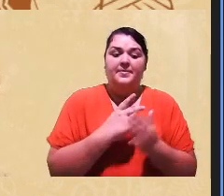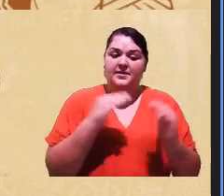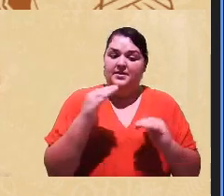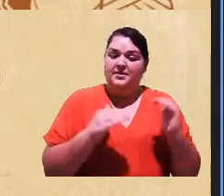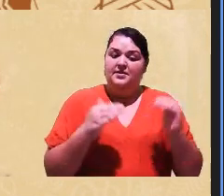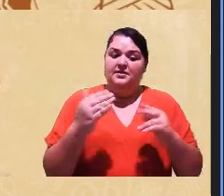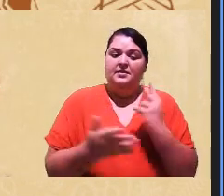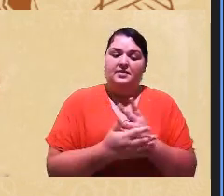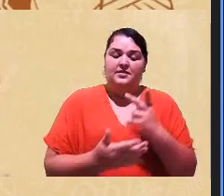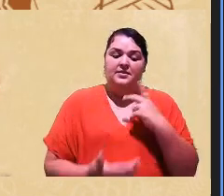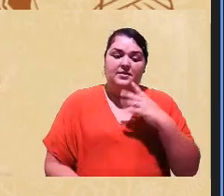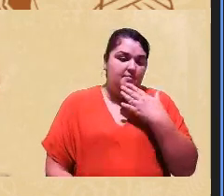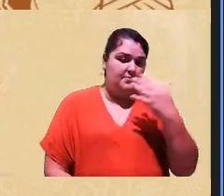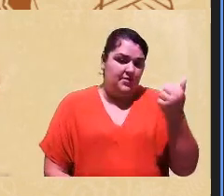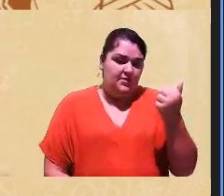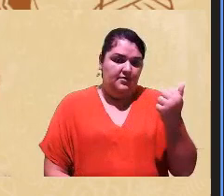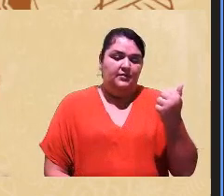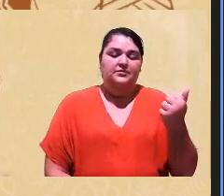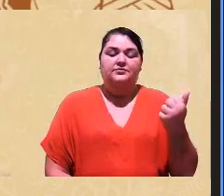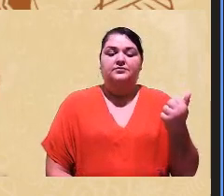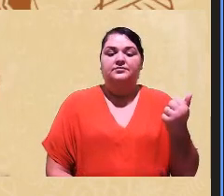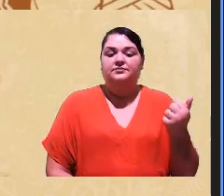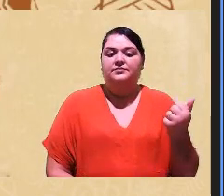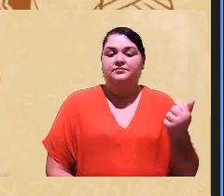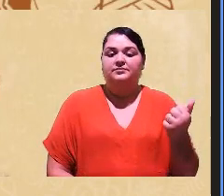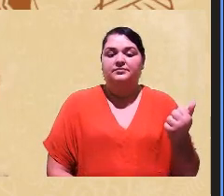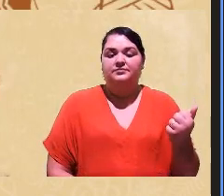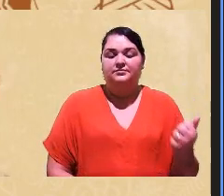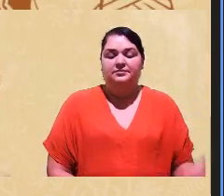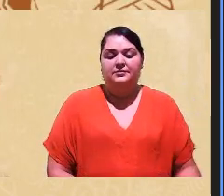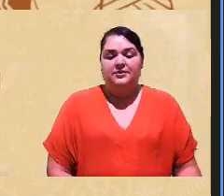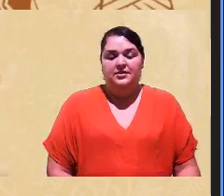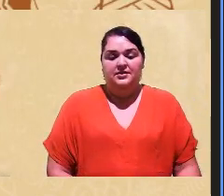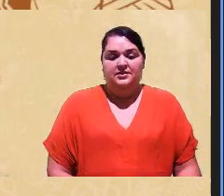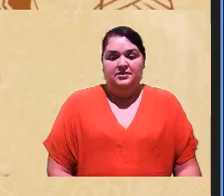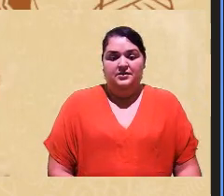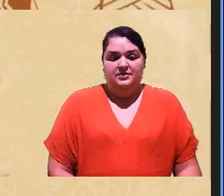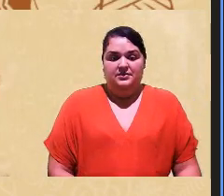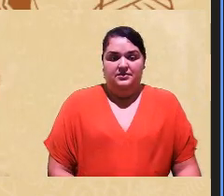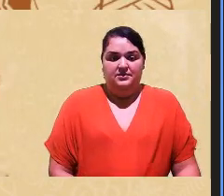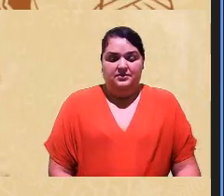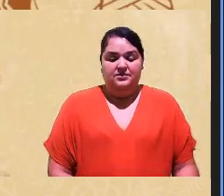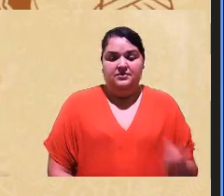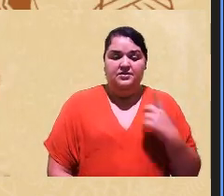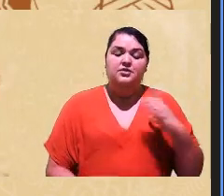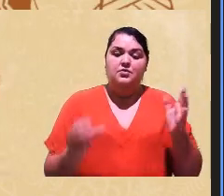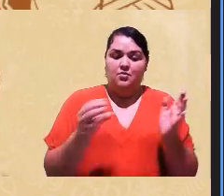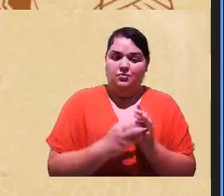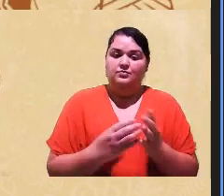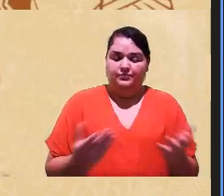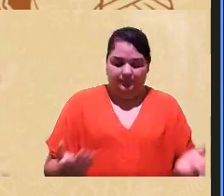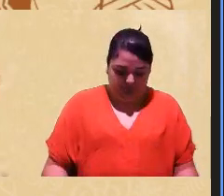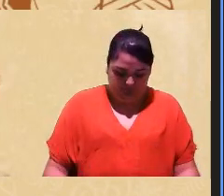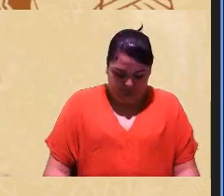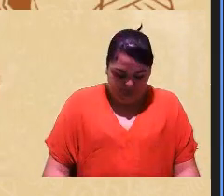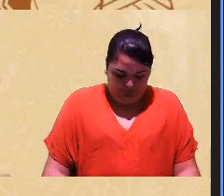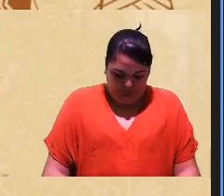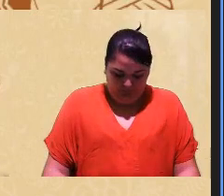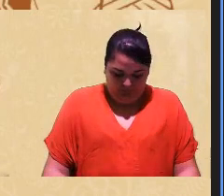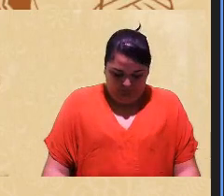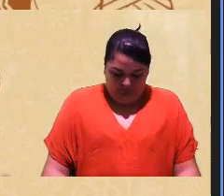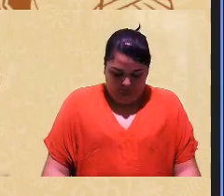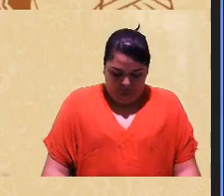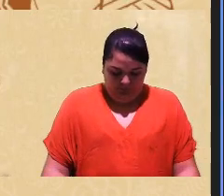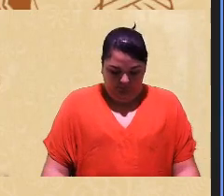competência né é nos concursos públicos né enfim então